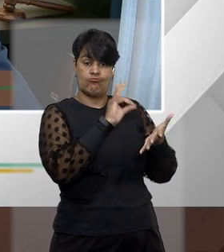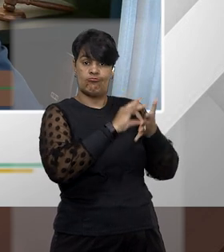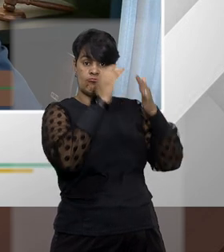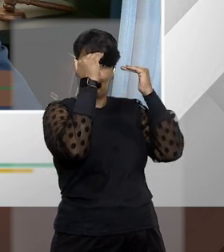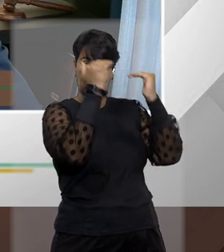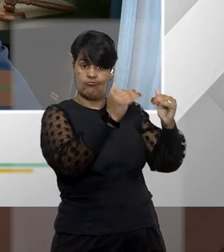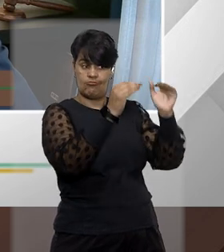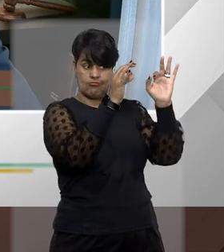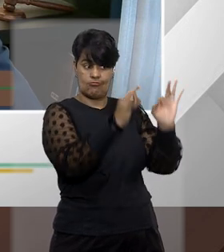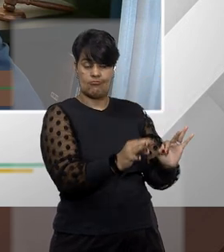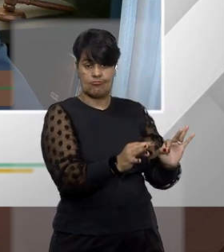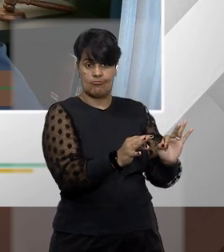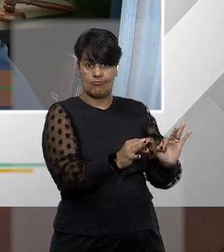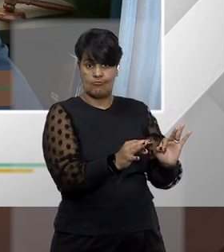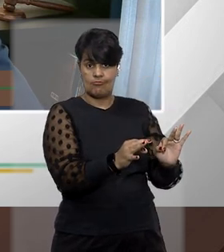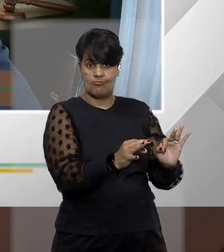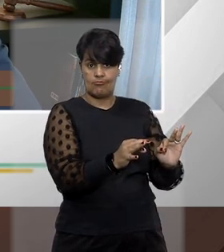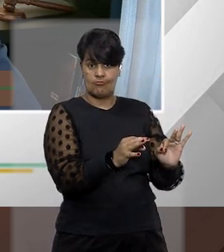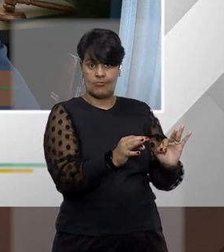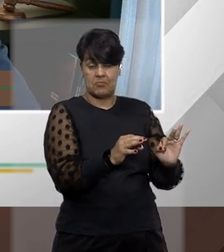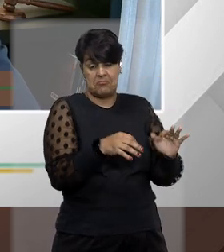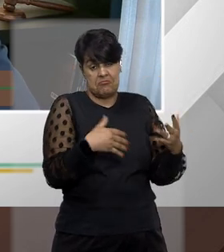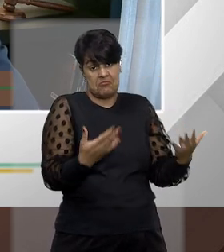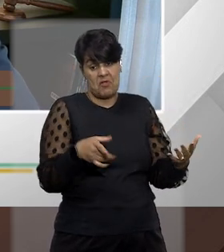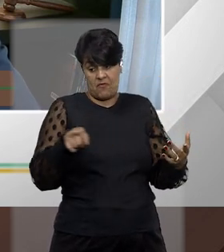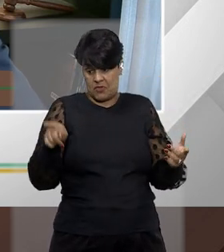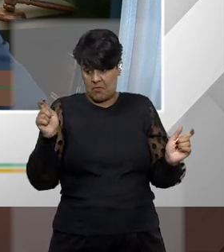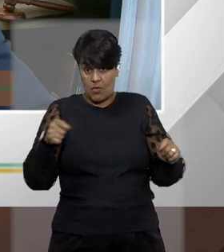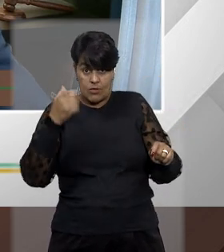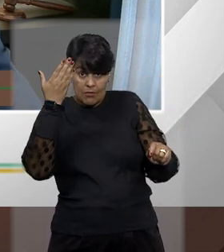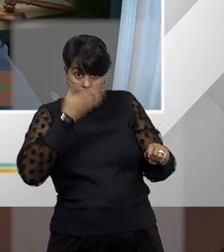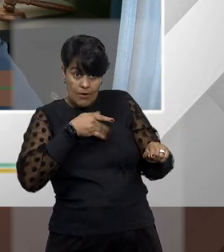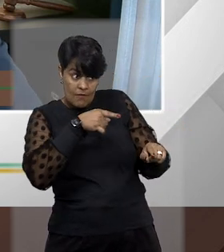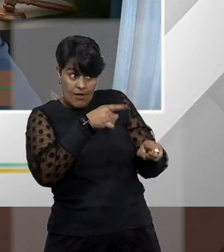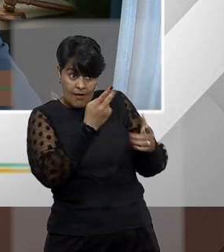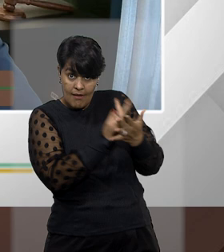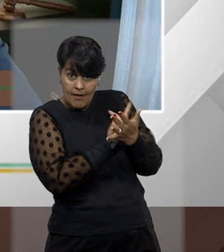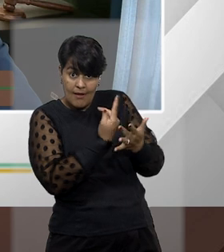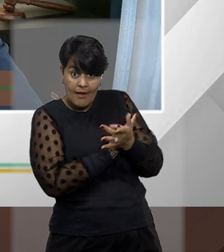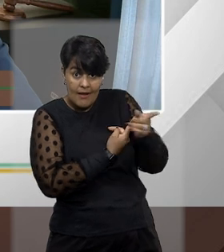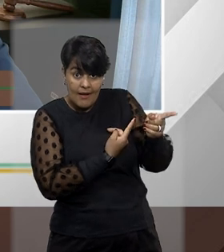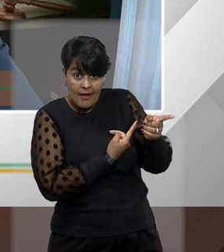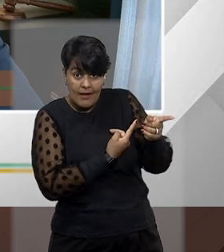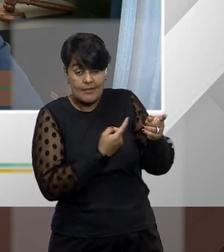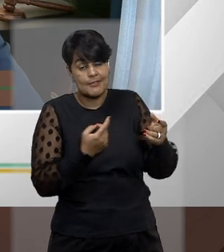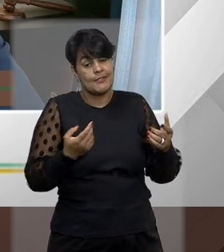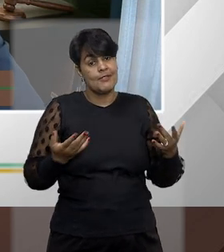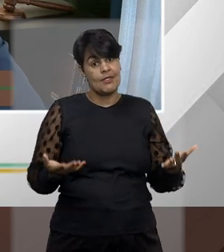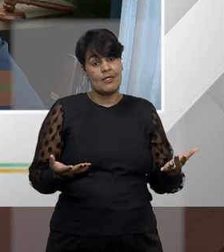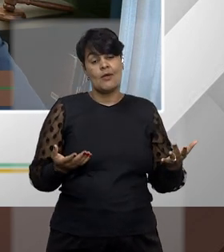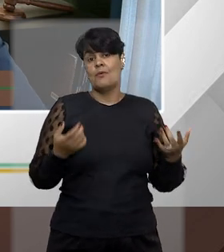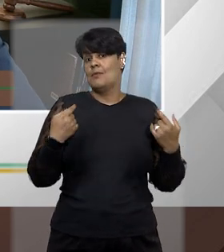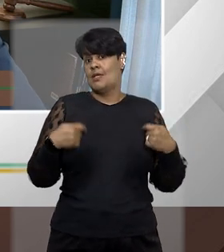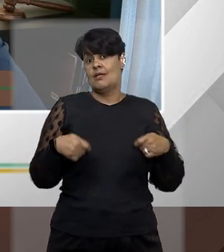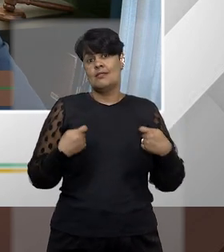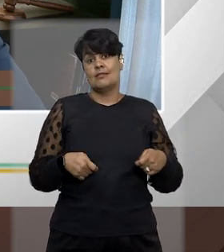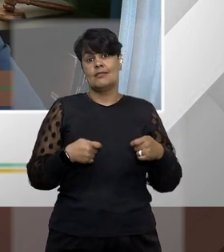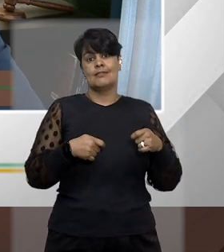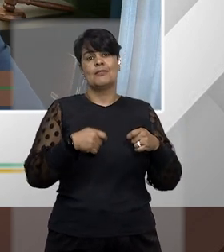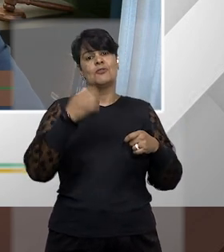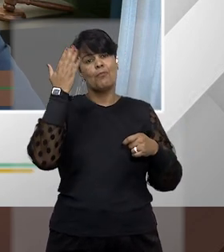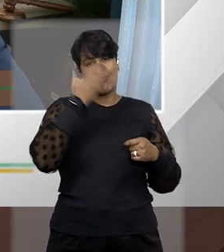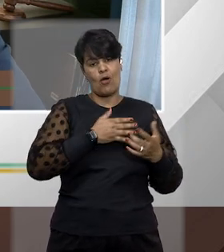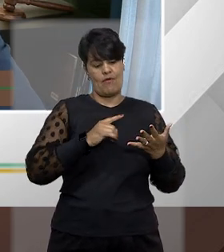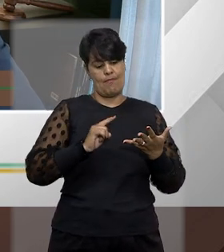veracidade o que é isso? Até que se prove o contrário é verdadeiro o que a administração pública está falando isso precisa de lação